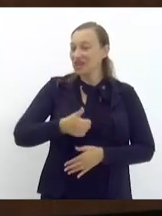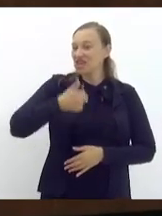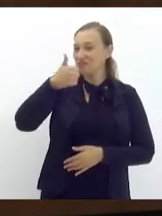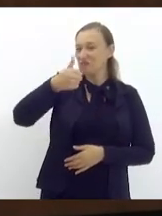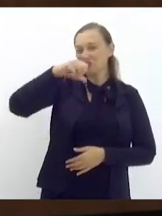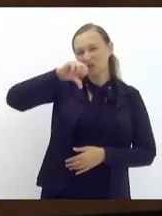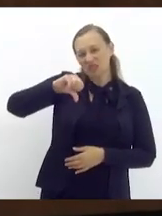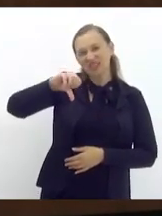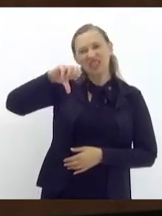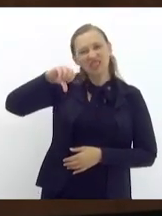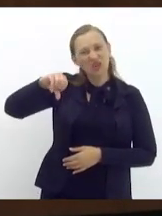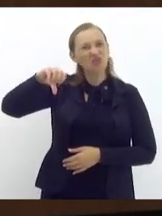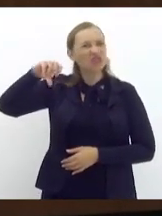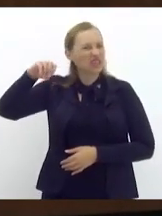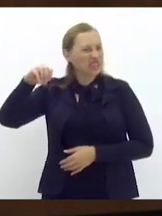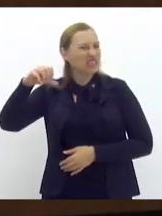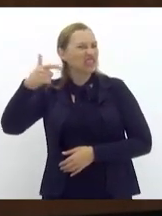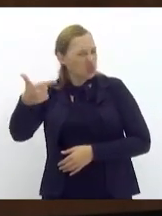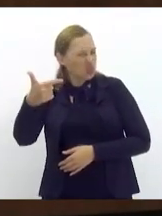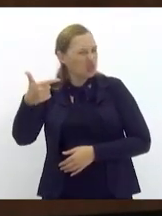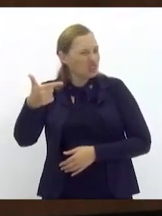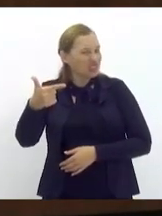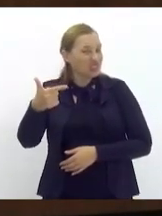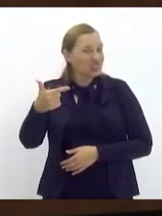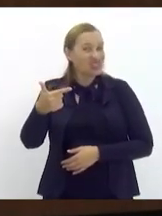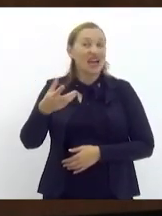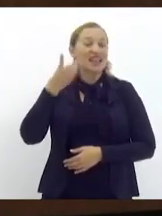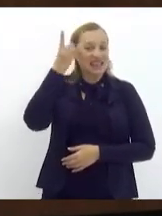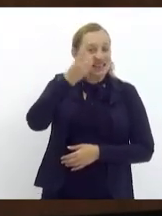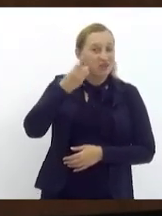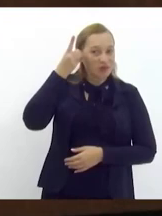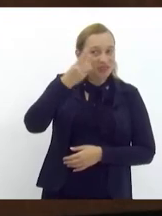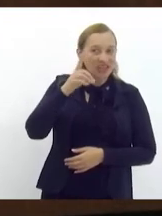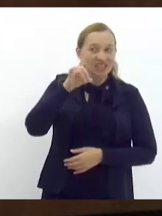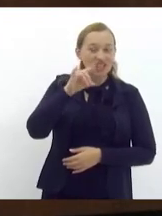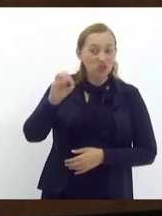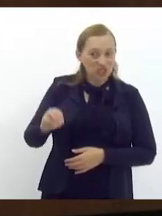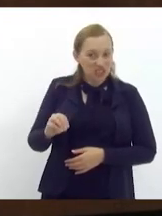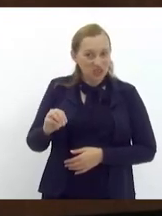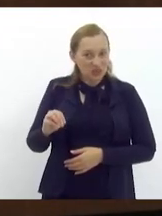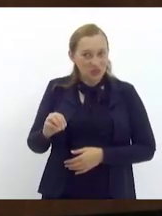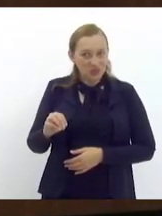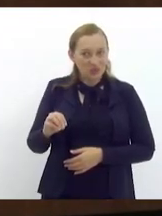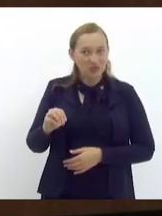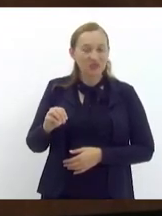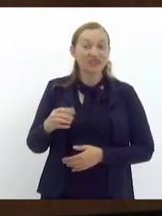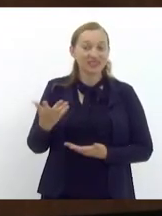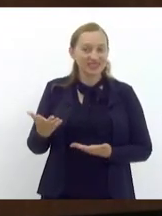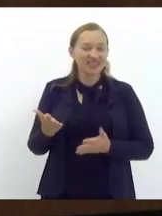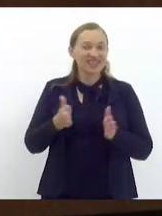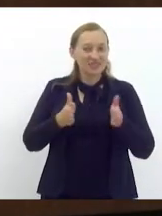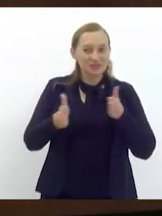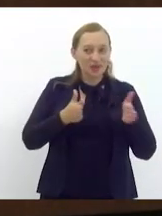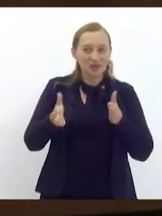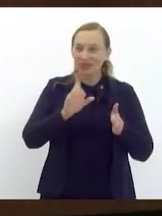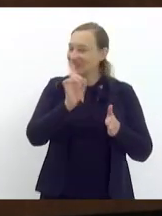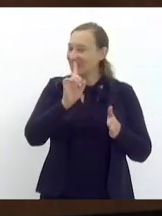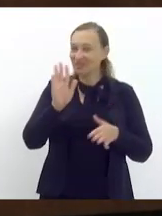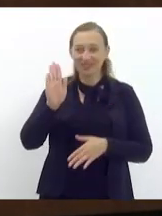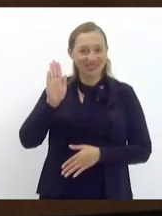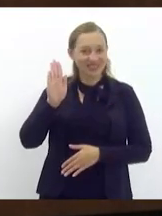1992. O deputado Dionísio Lins nessa época ainda não se